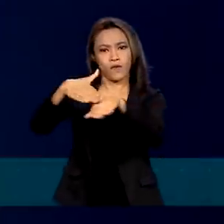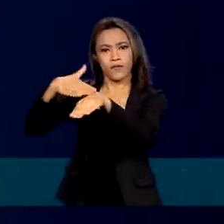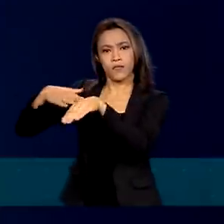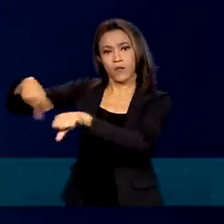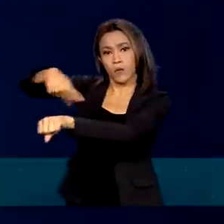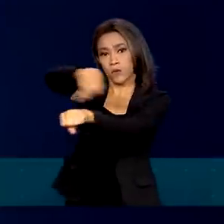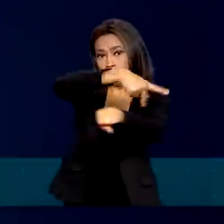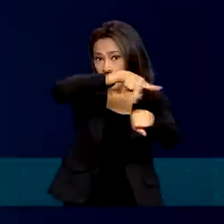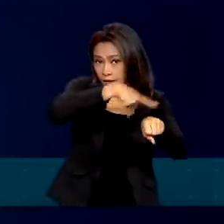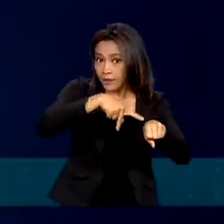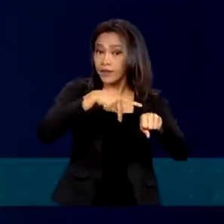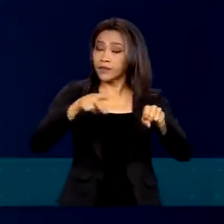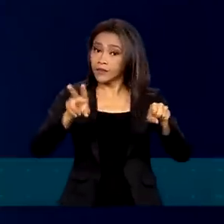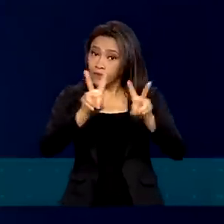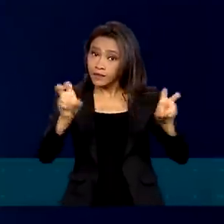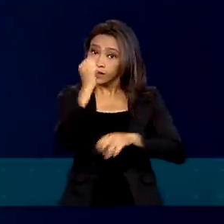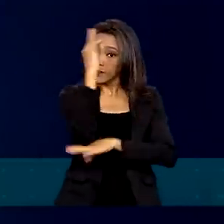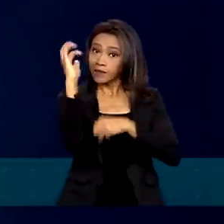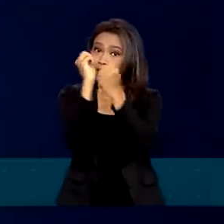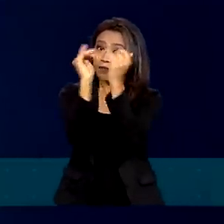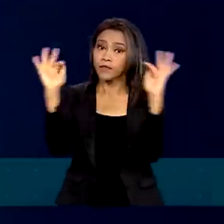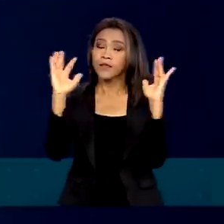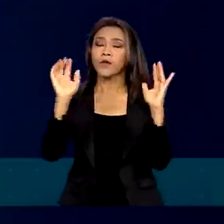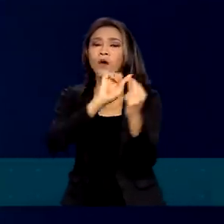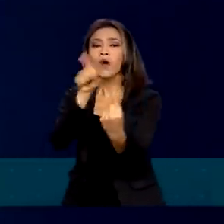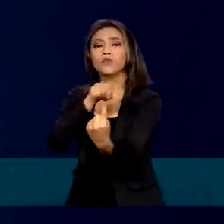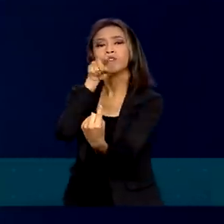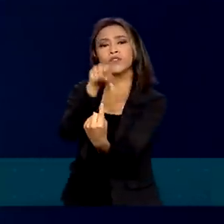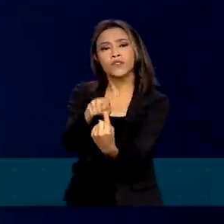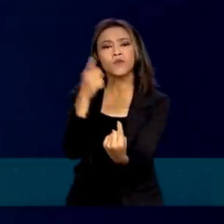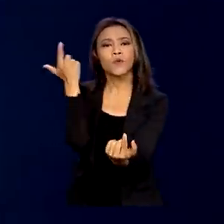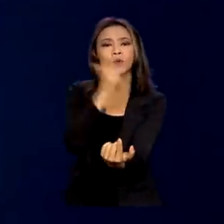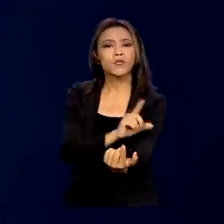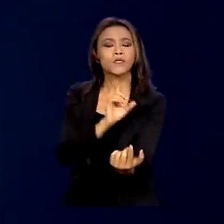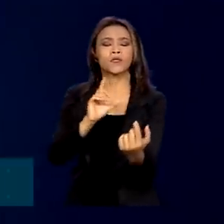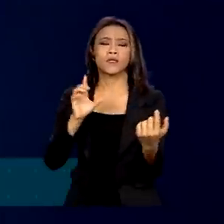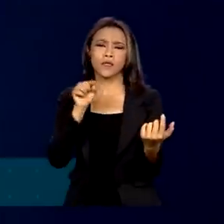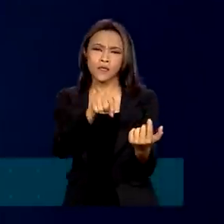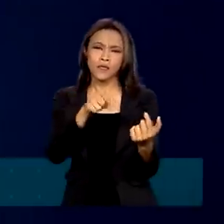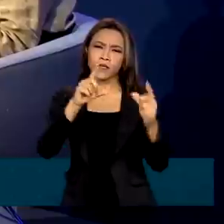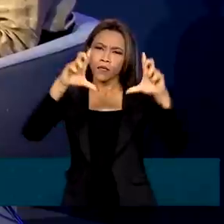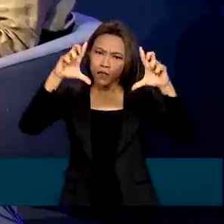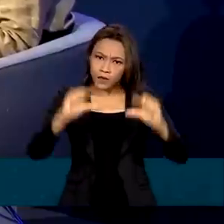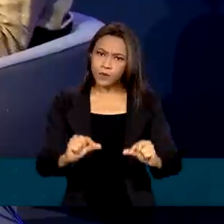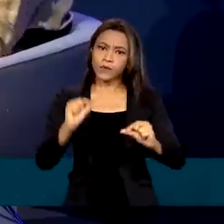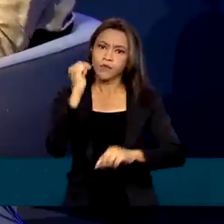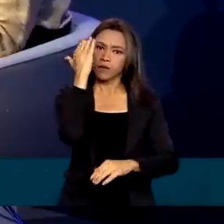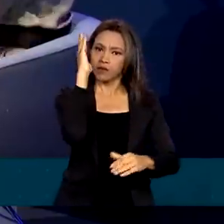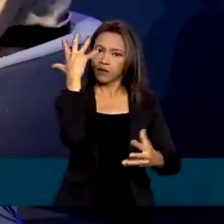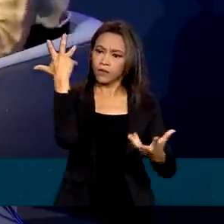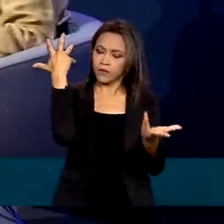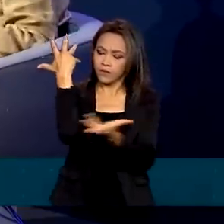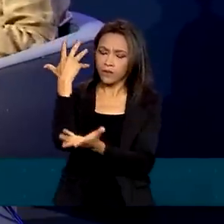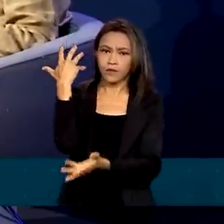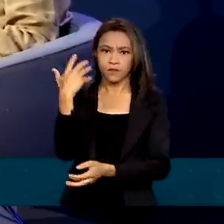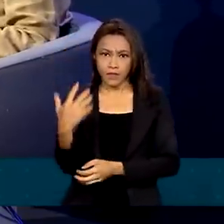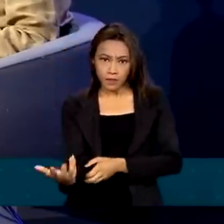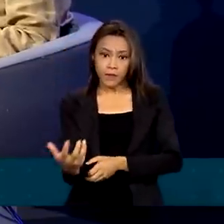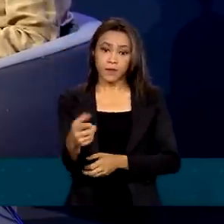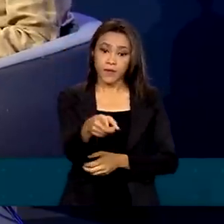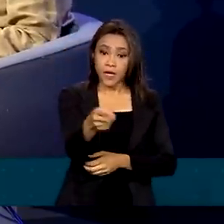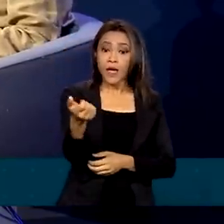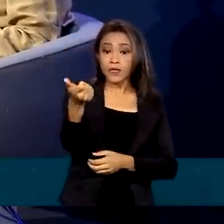para poder ter uma meta de redução de perda de floresta em termos globais. A ministra do Meio Ambiente também